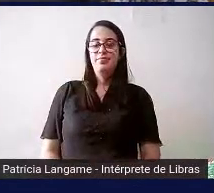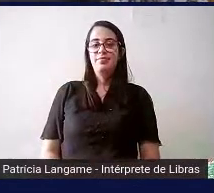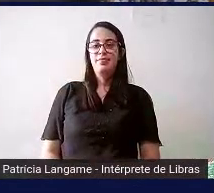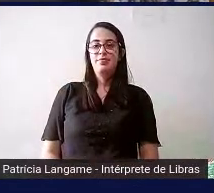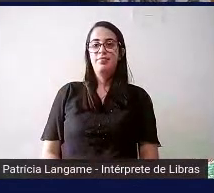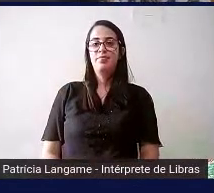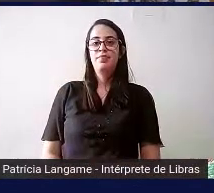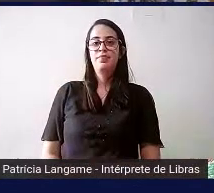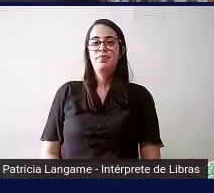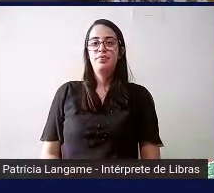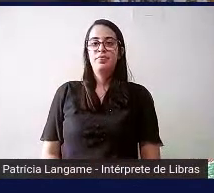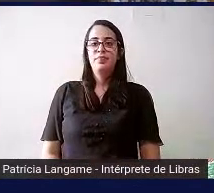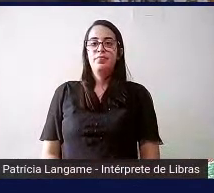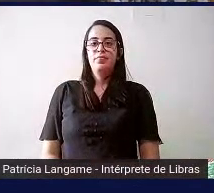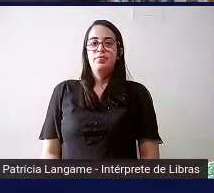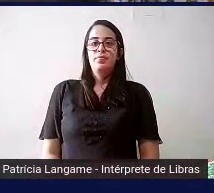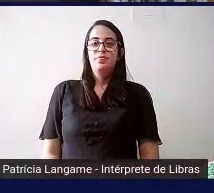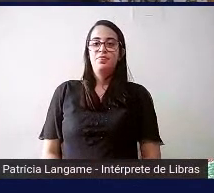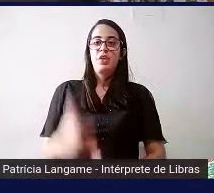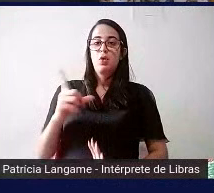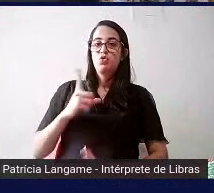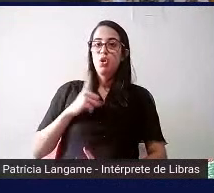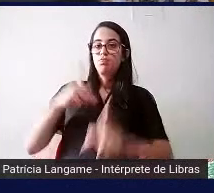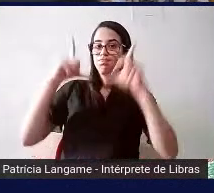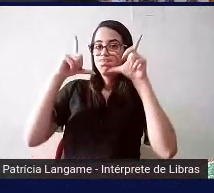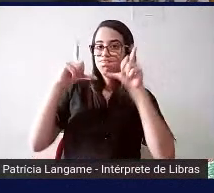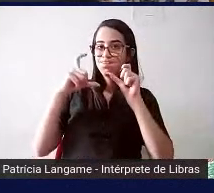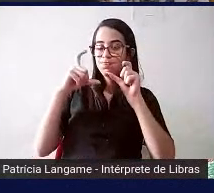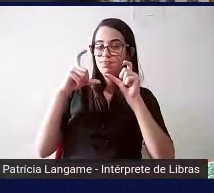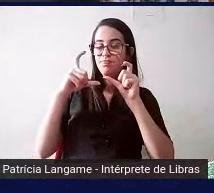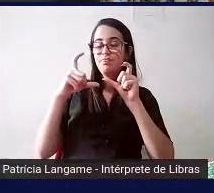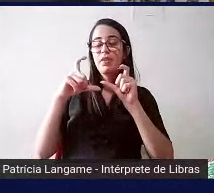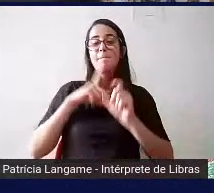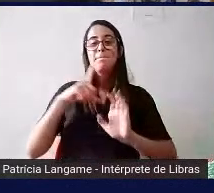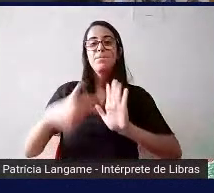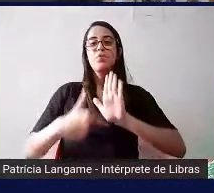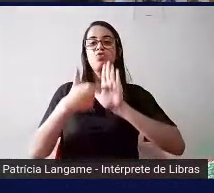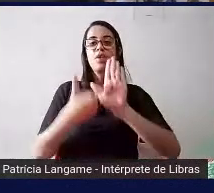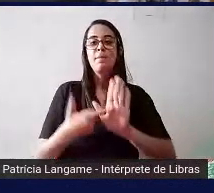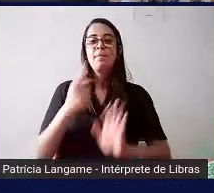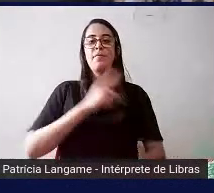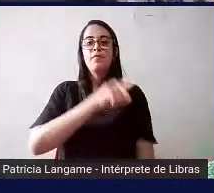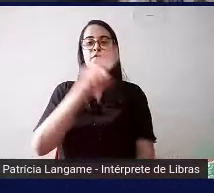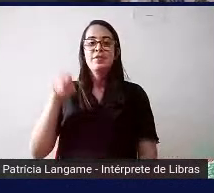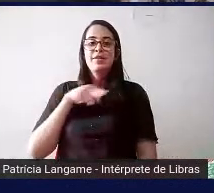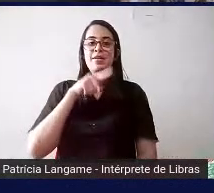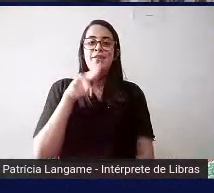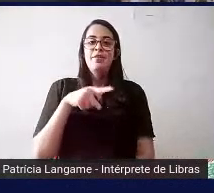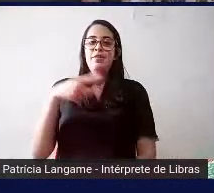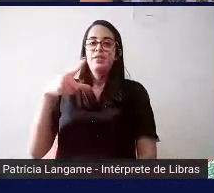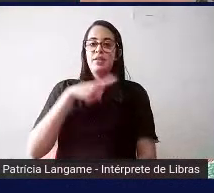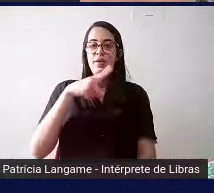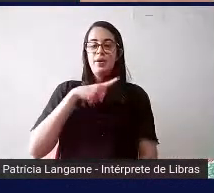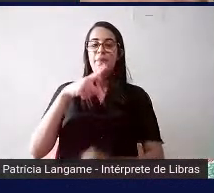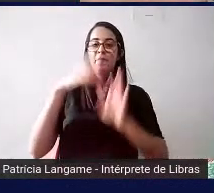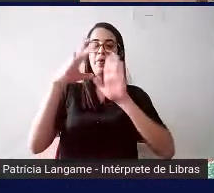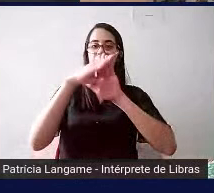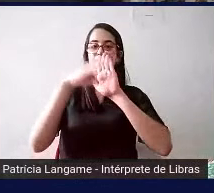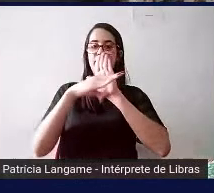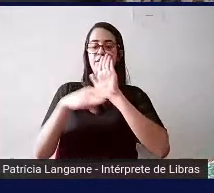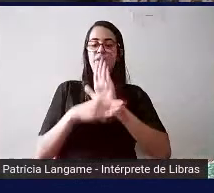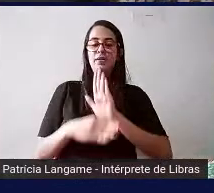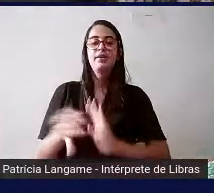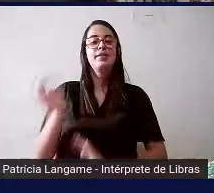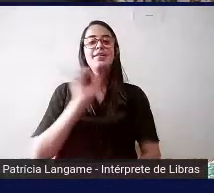então aqui ó eu dei um print da minha tela para mostrar para vocês aqui tem a programação em cada um